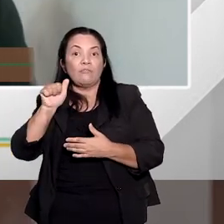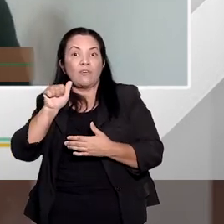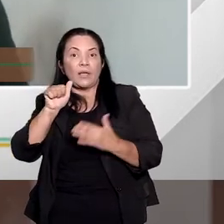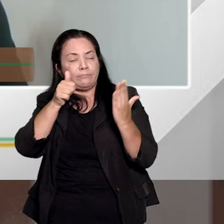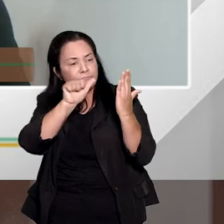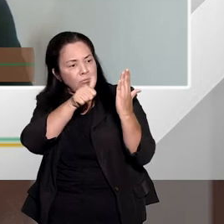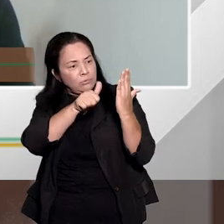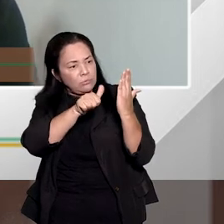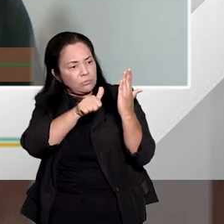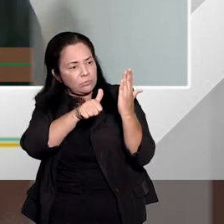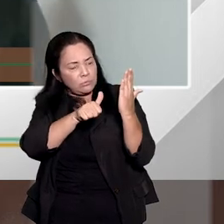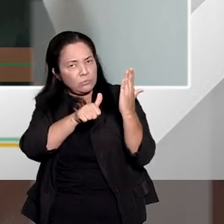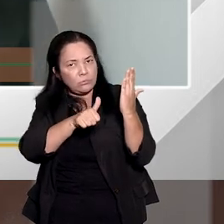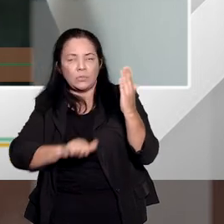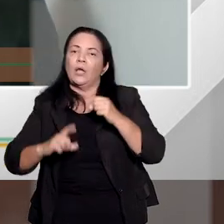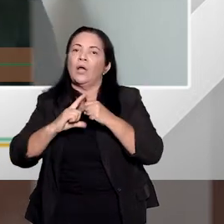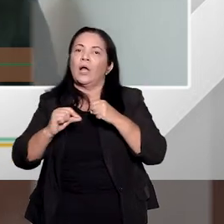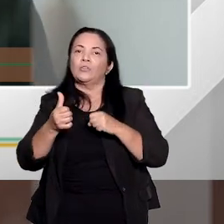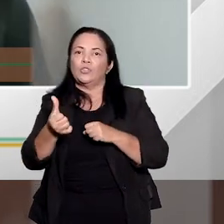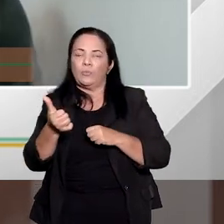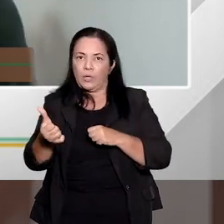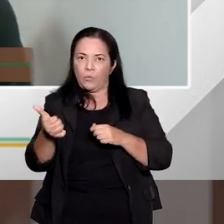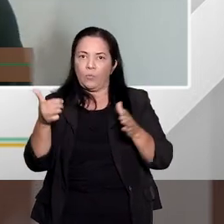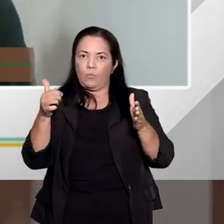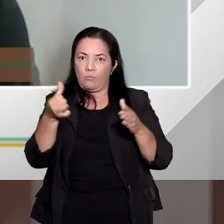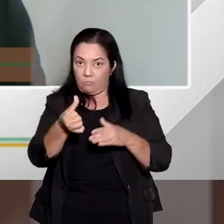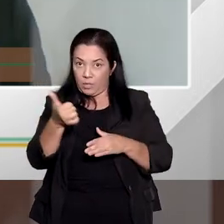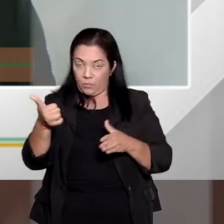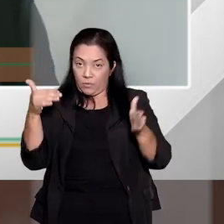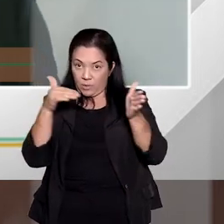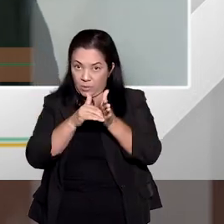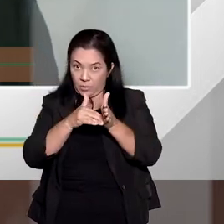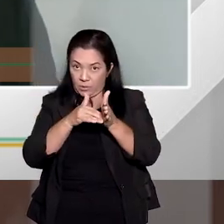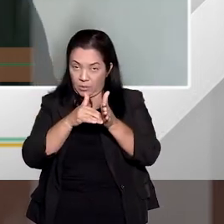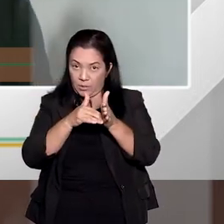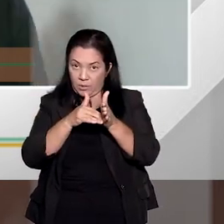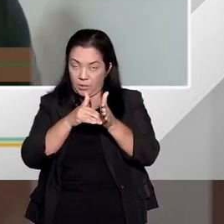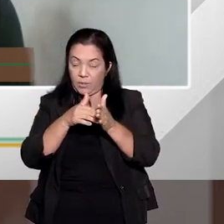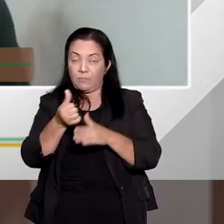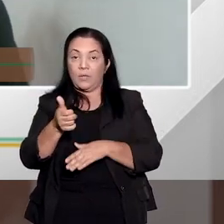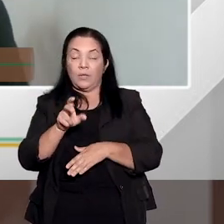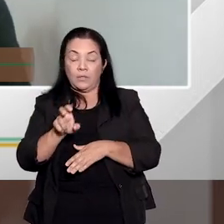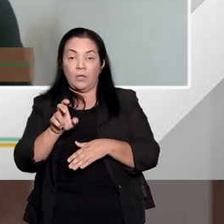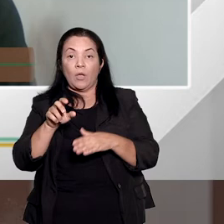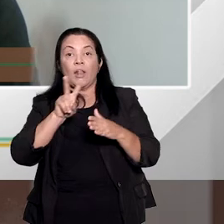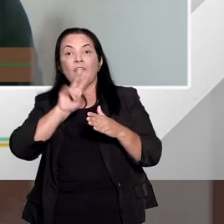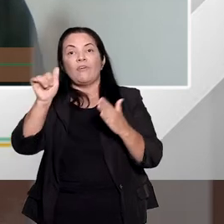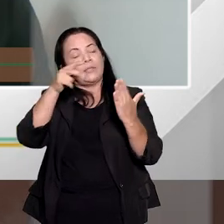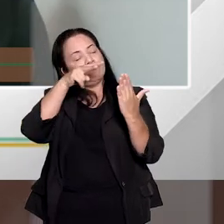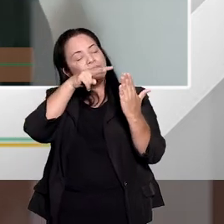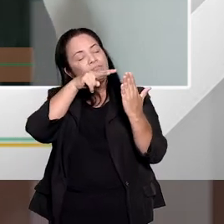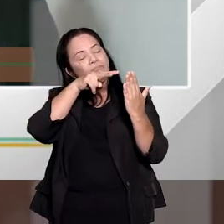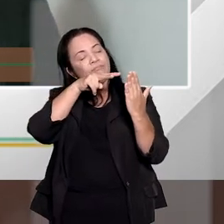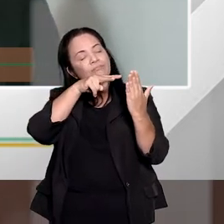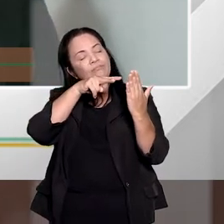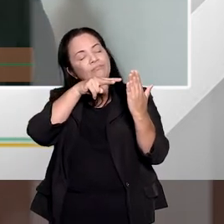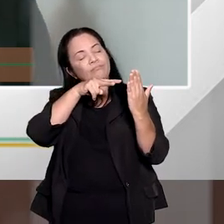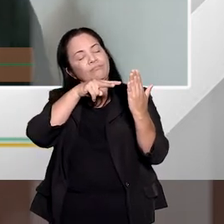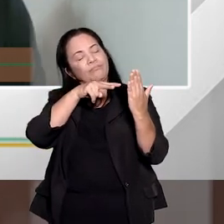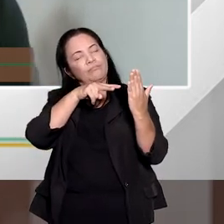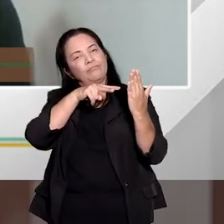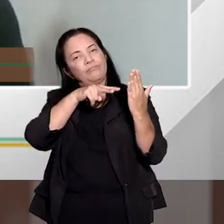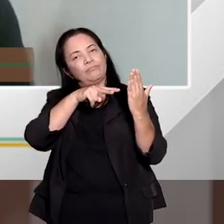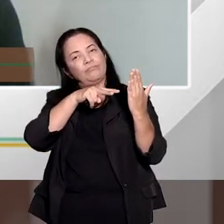circunstâncias lá dos artigos 61 e seguintes do Código Penal e vai olhar para essas circunstâncias